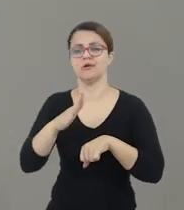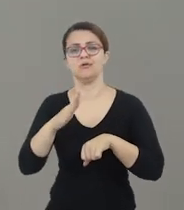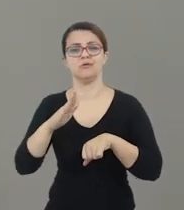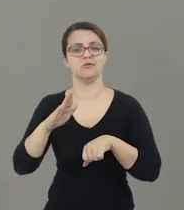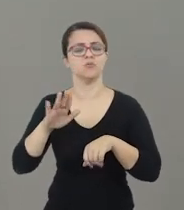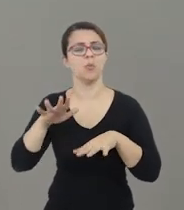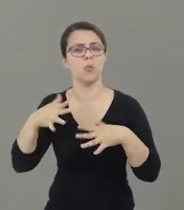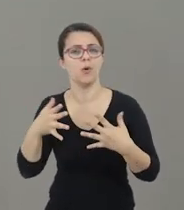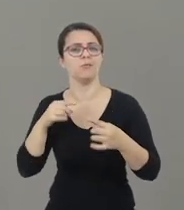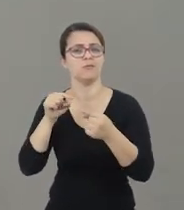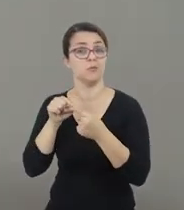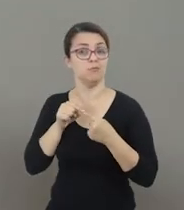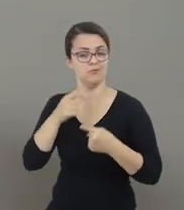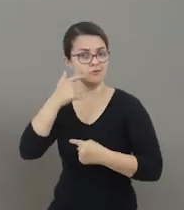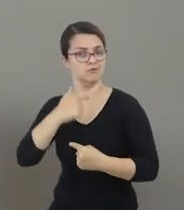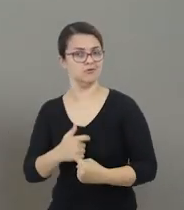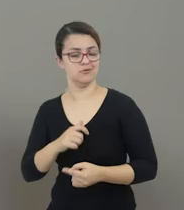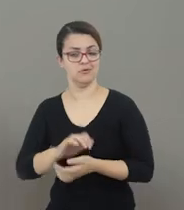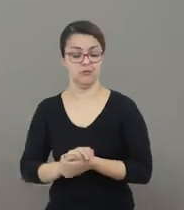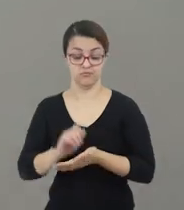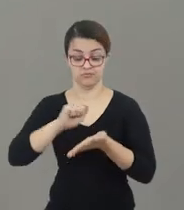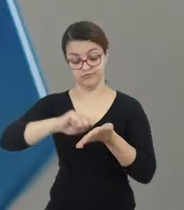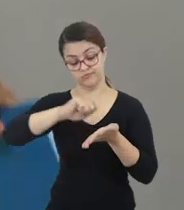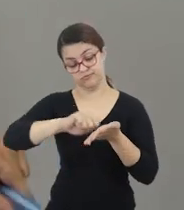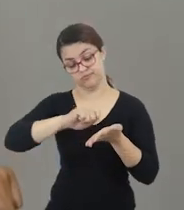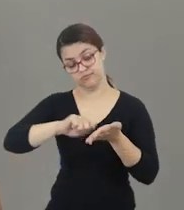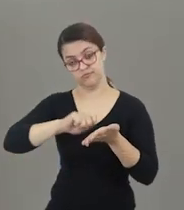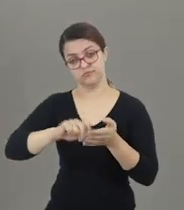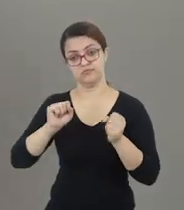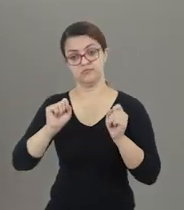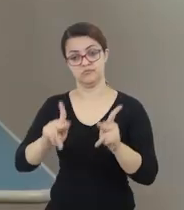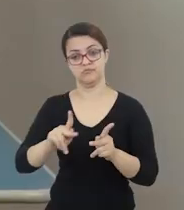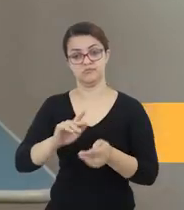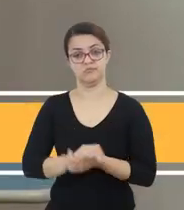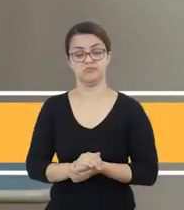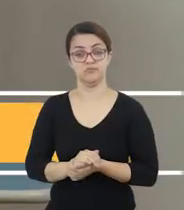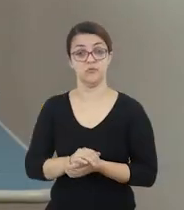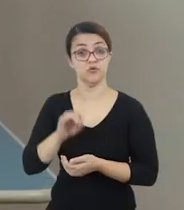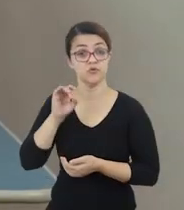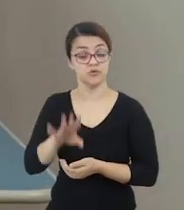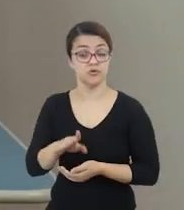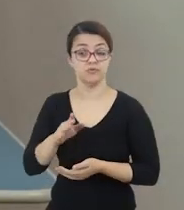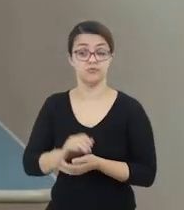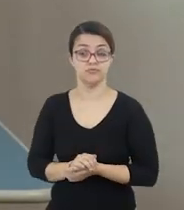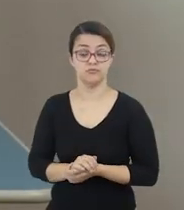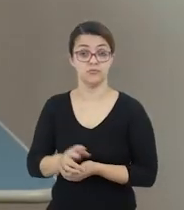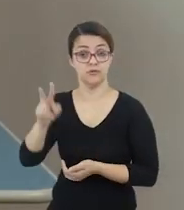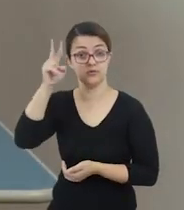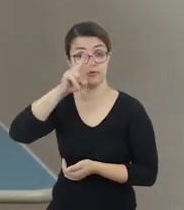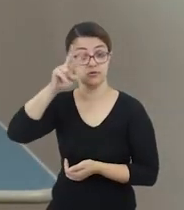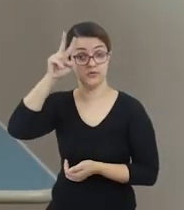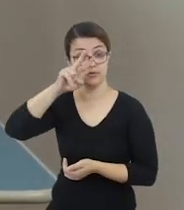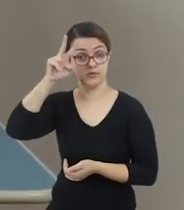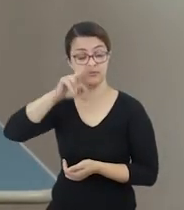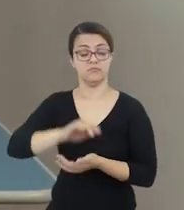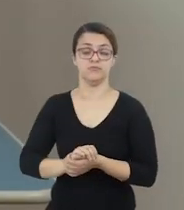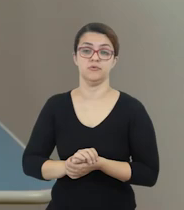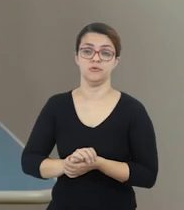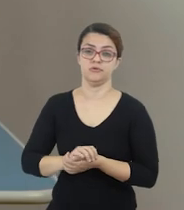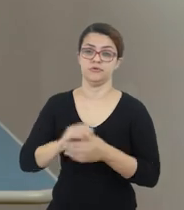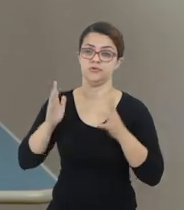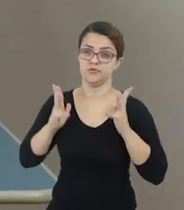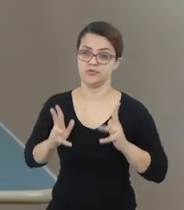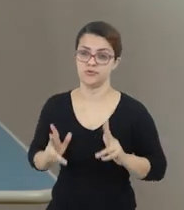gosta, mais se identifica. E aí você vai registrar o seu caderno, ok? Então por hoje é só, pessoal. Não se esqueçam de manter a